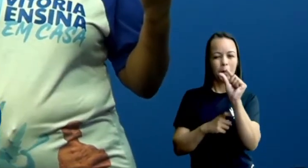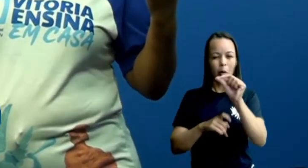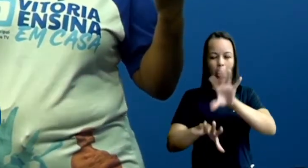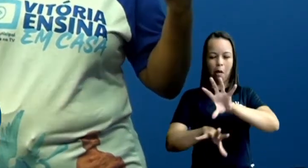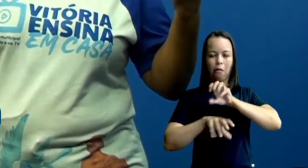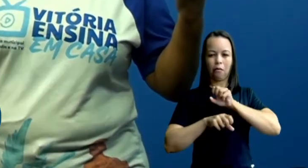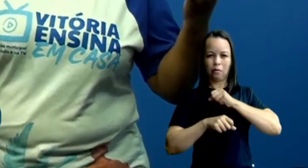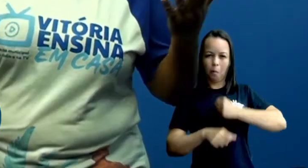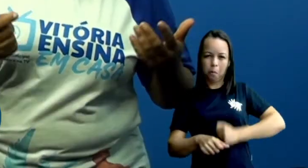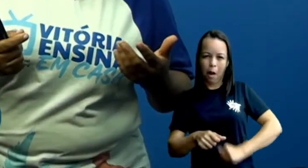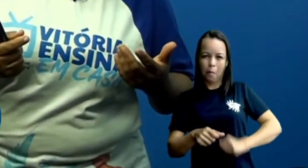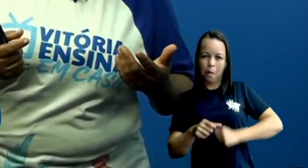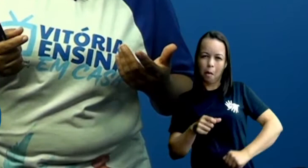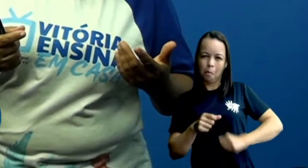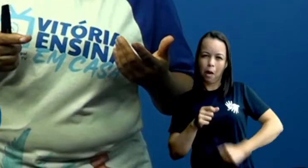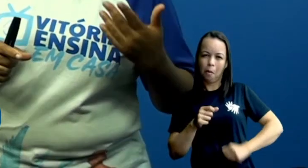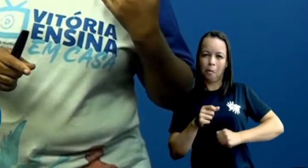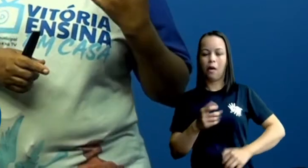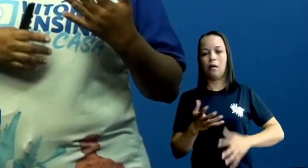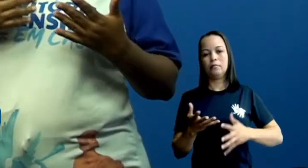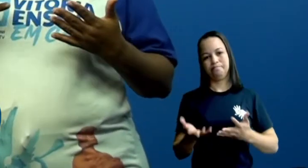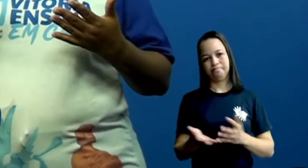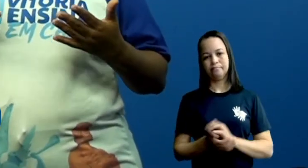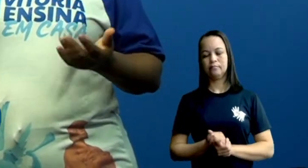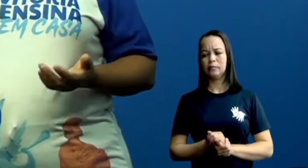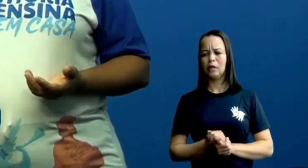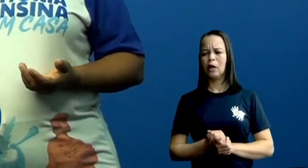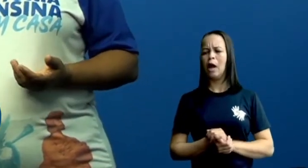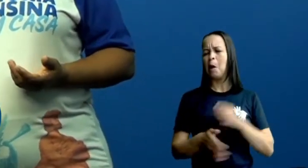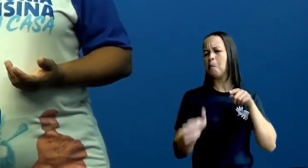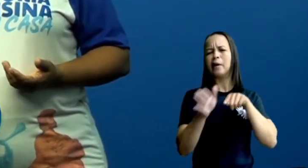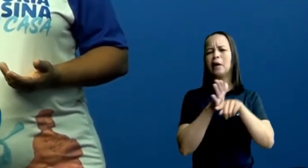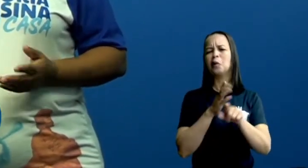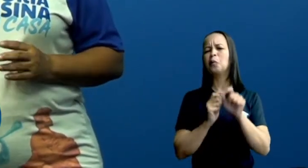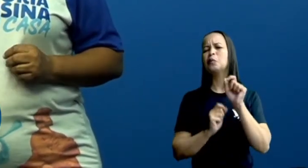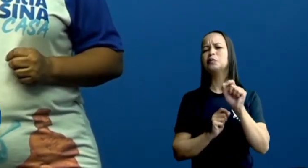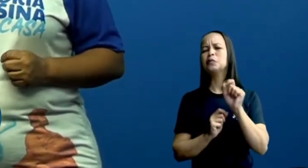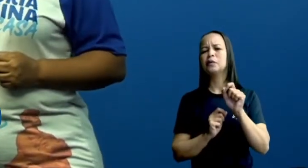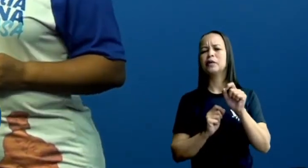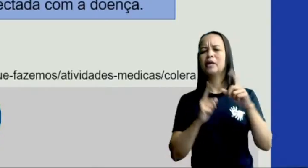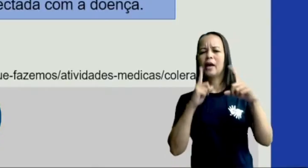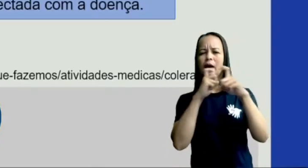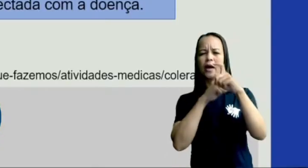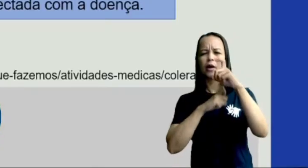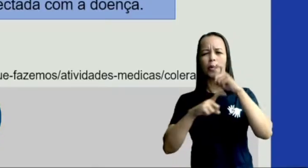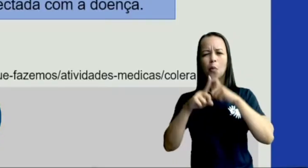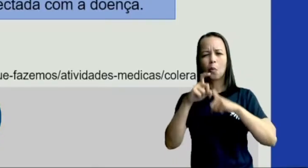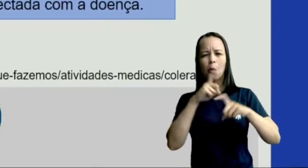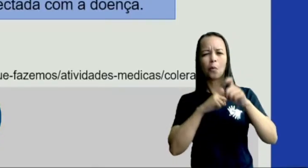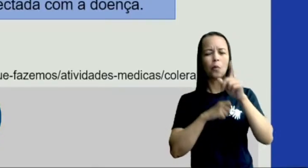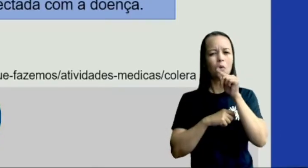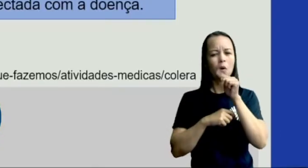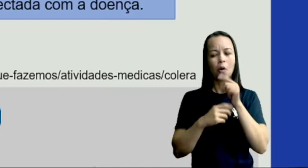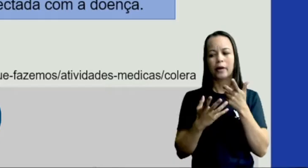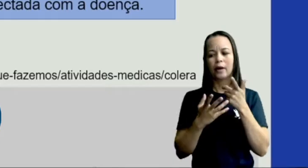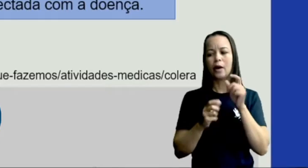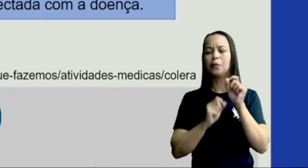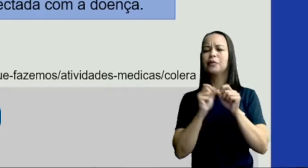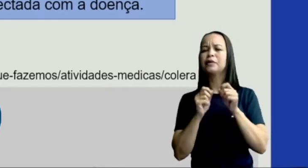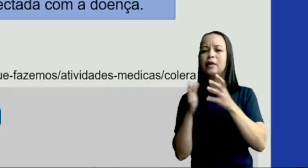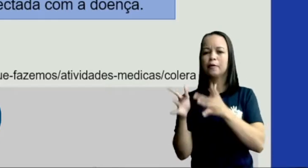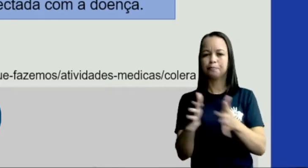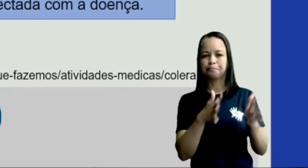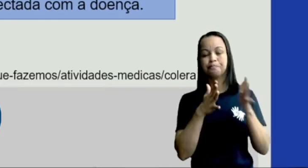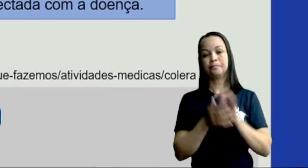Aí eu pergunto, e o que é cólera? Cólera foi uma doença que nós vamos ver agora o que é. Vejam só. A cólera